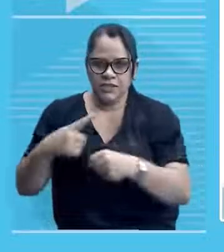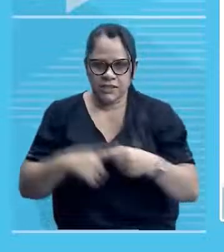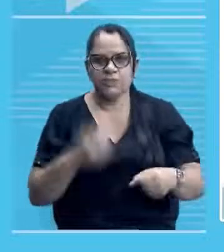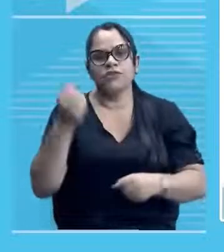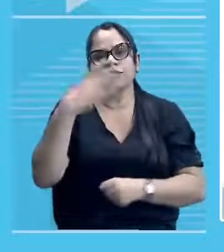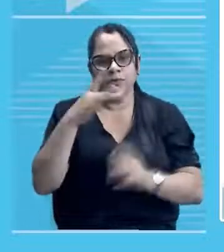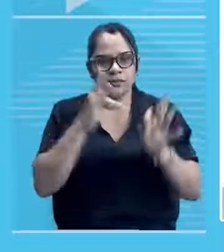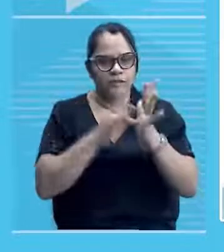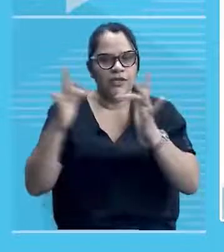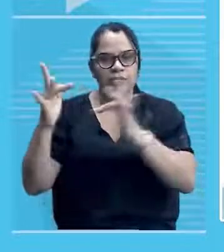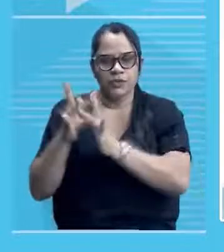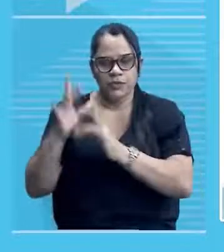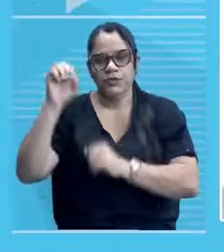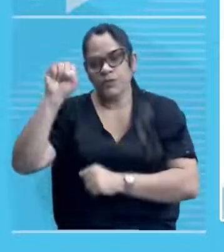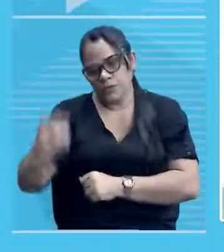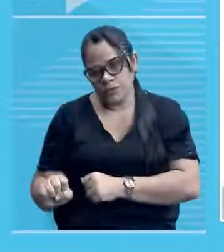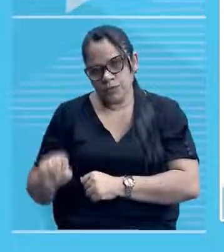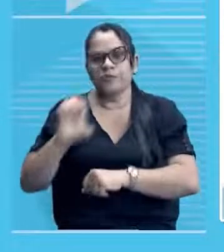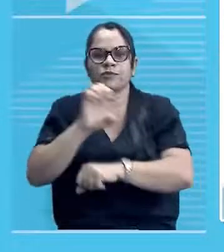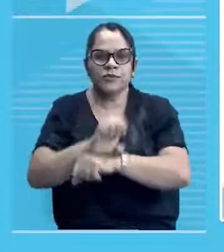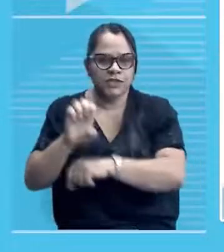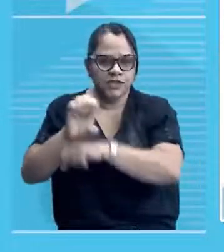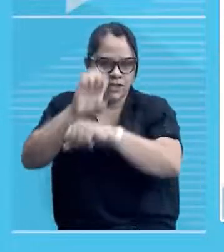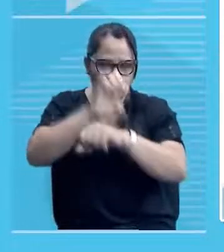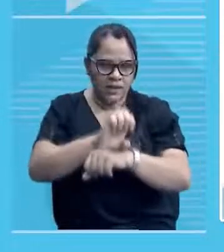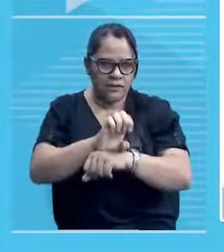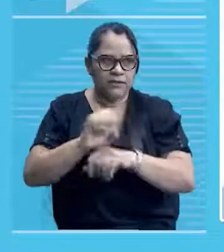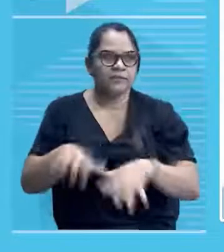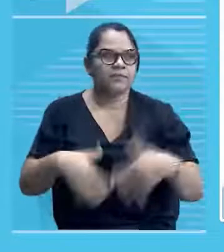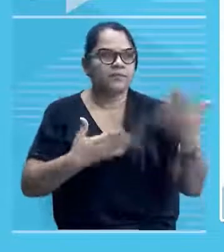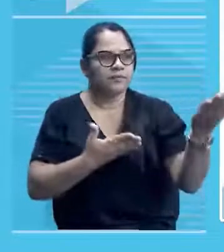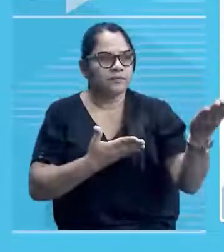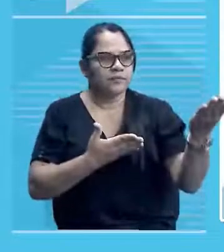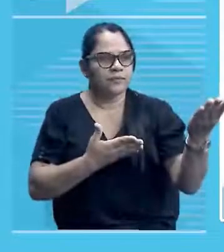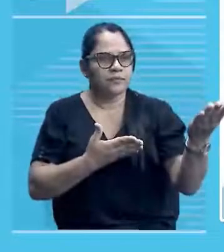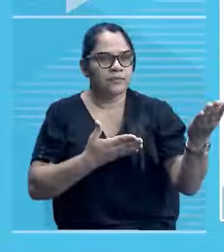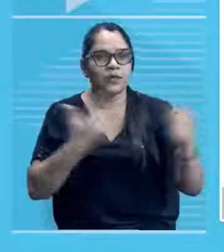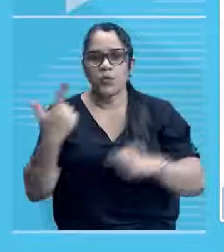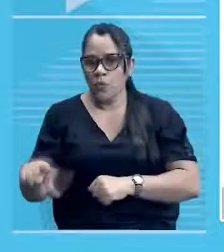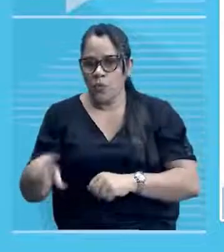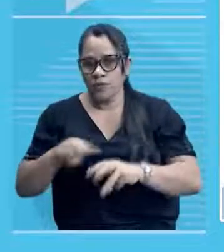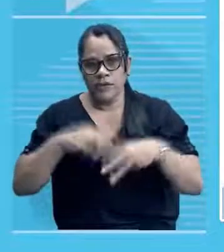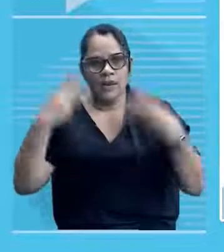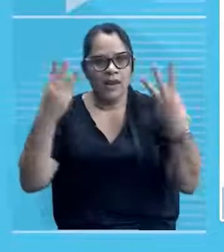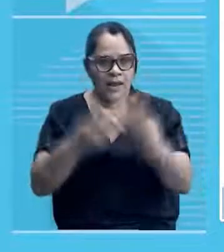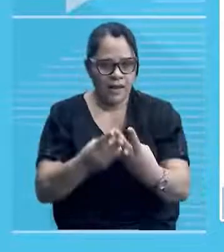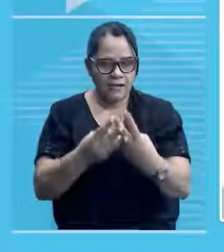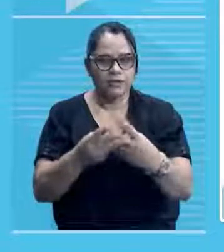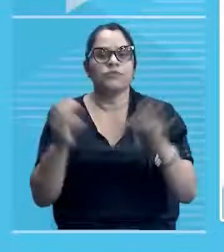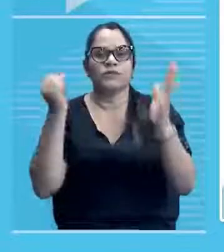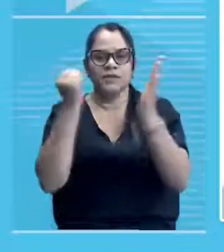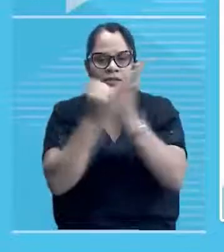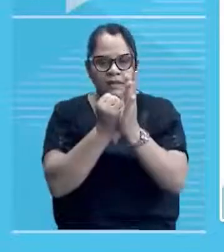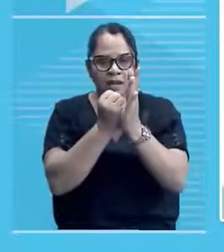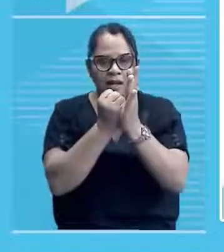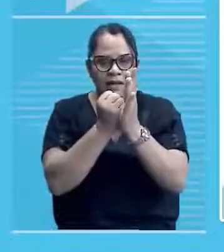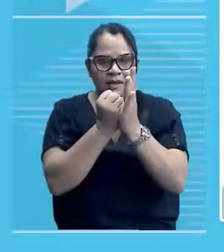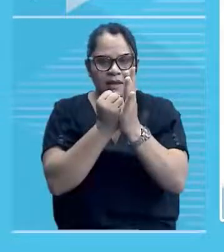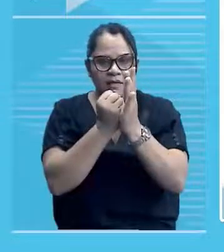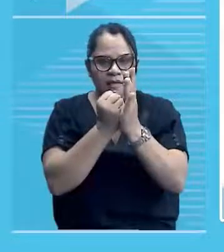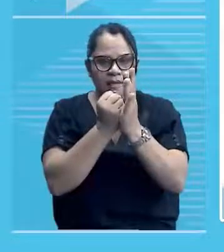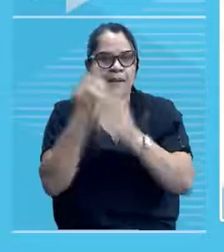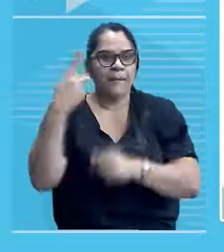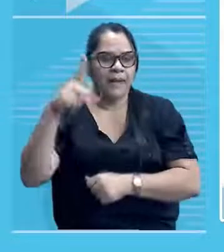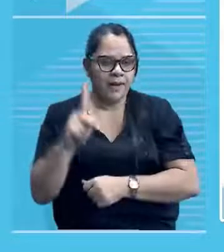nosso estado, ok? No slide seguinte, um destaque agora, né? Pra outro patrimônio